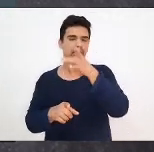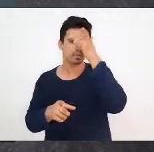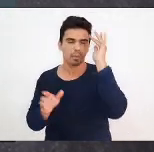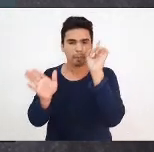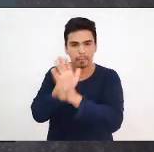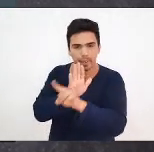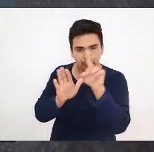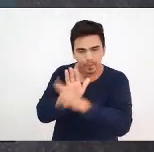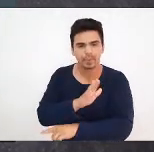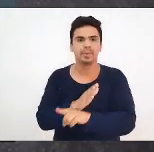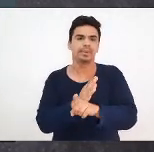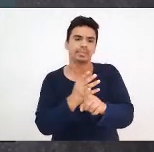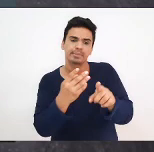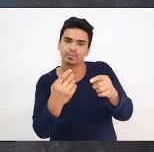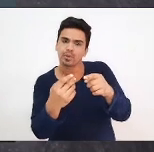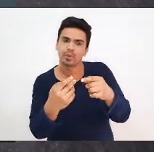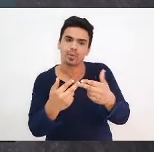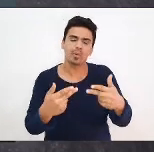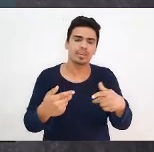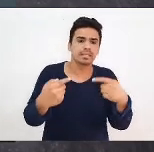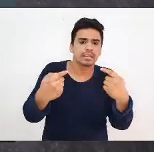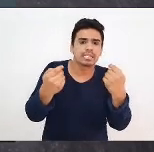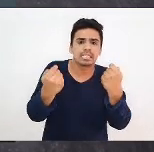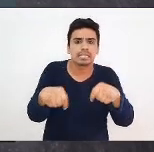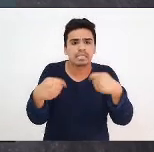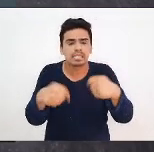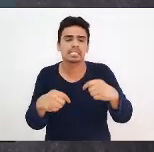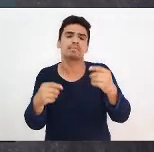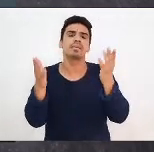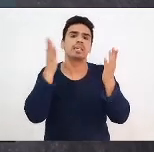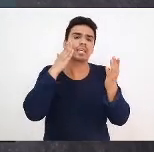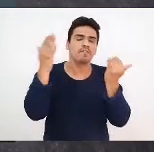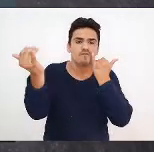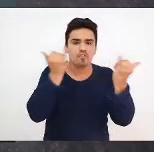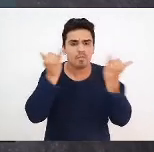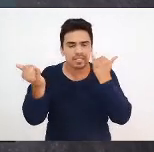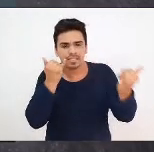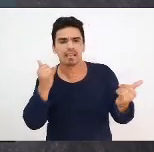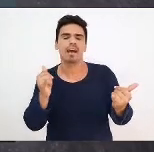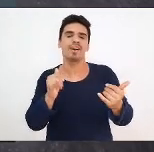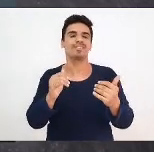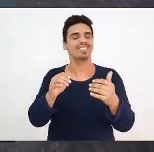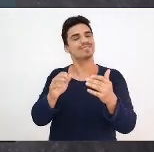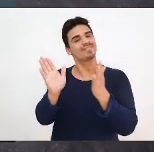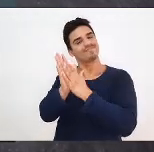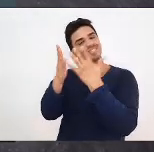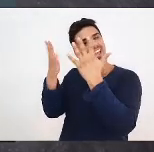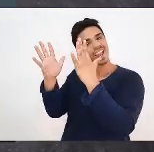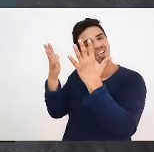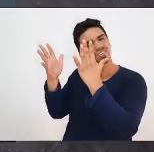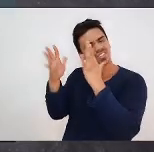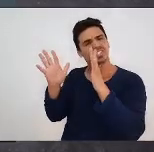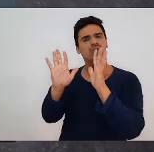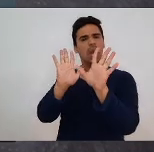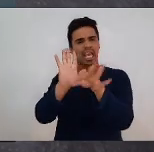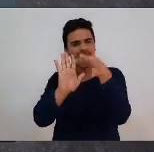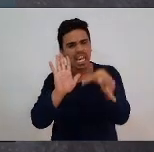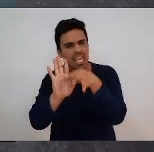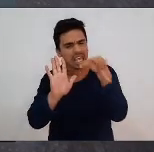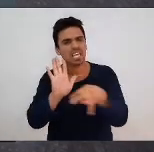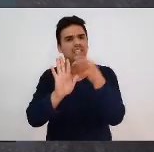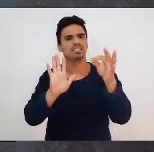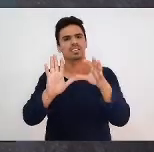questionamentos, elogios, críticas, um conjunto de comunicações que nos